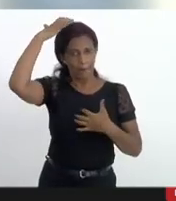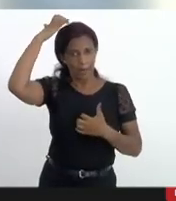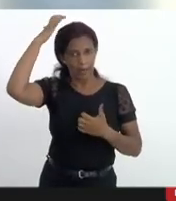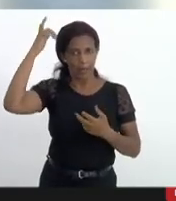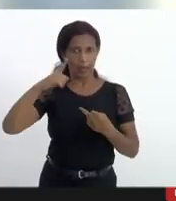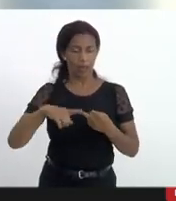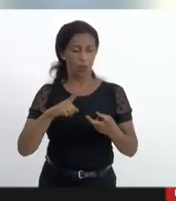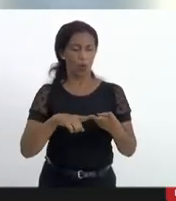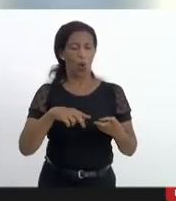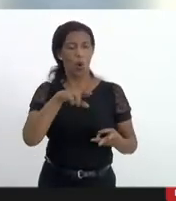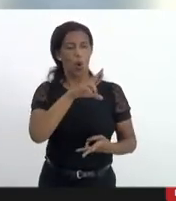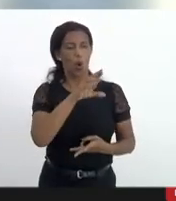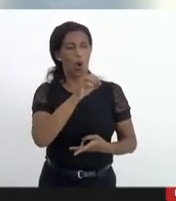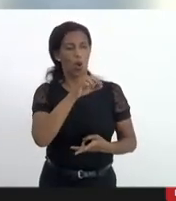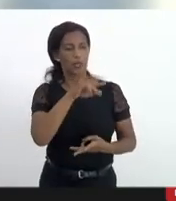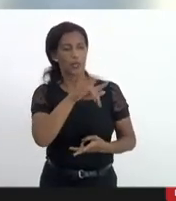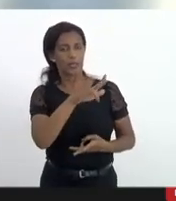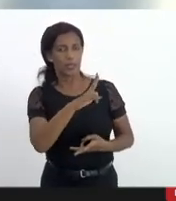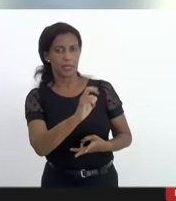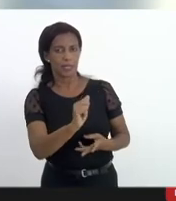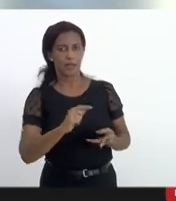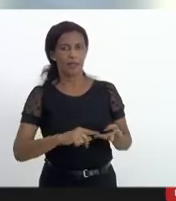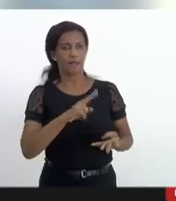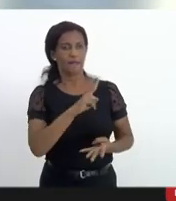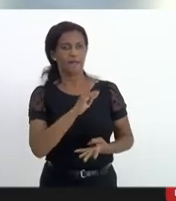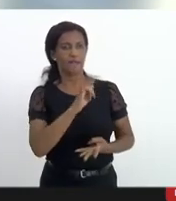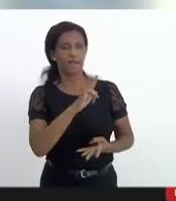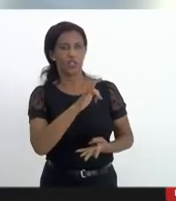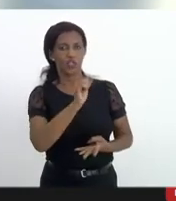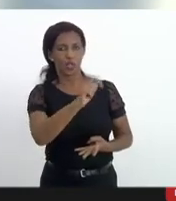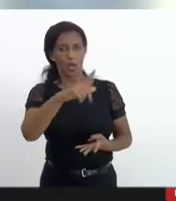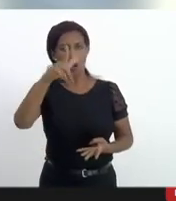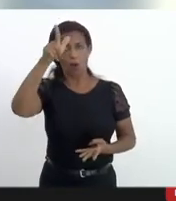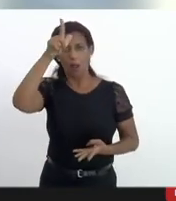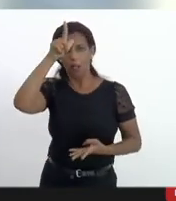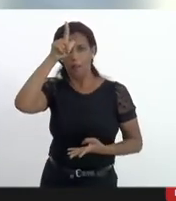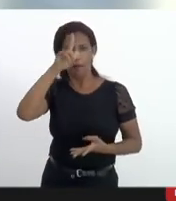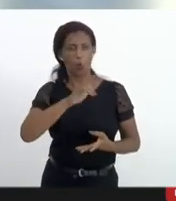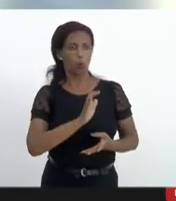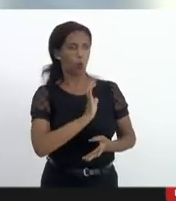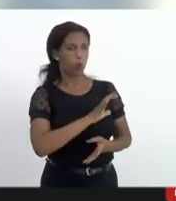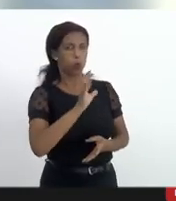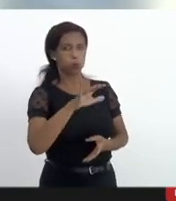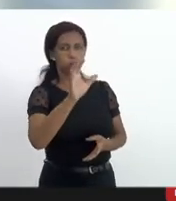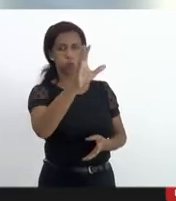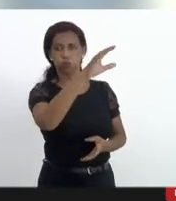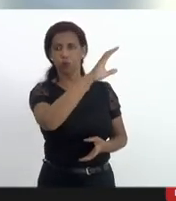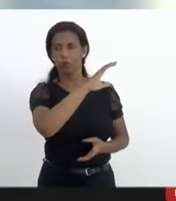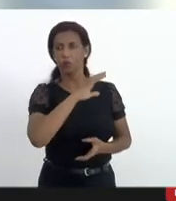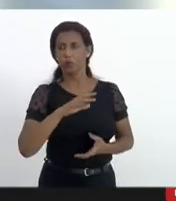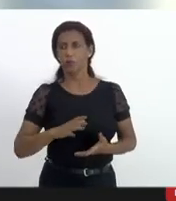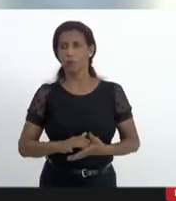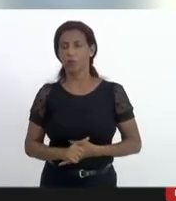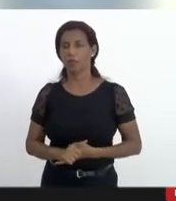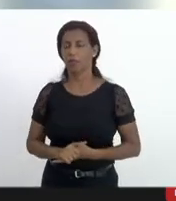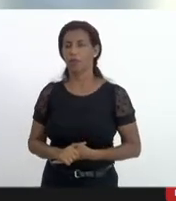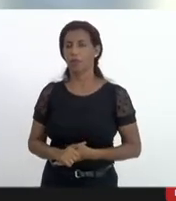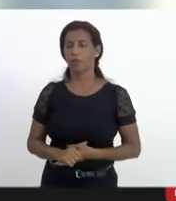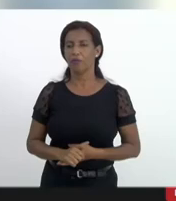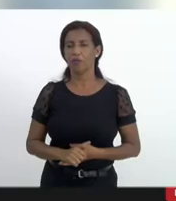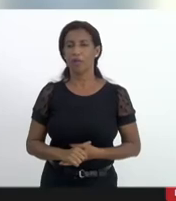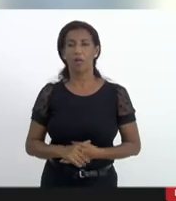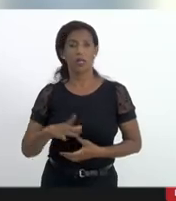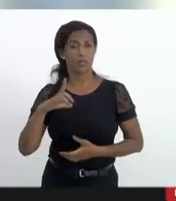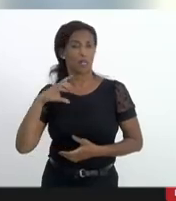Rocinha Vidigal vários complexos do alemão várias comunidades onde há o PP você também tem